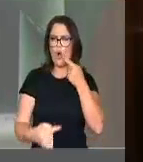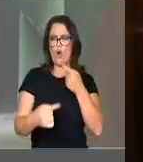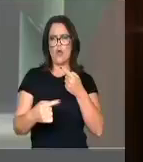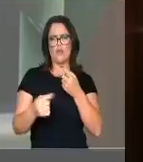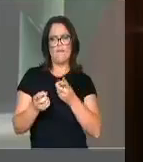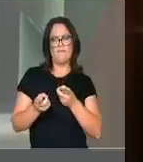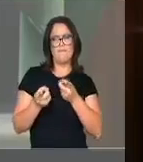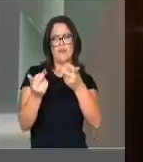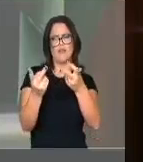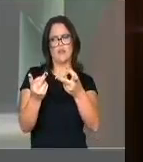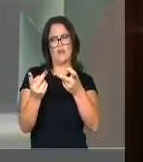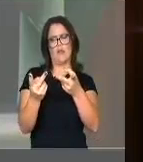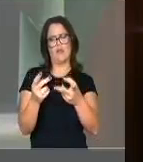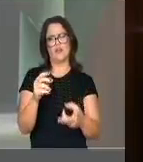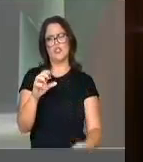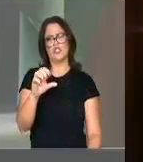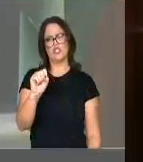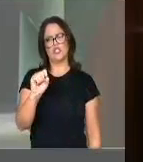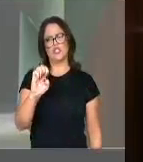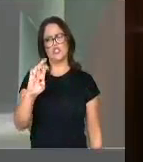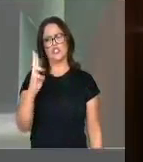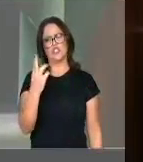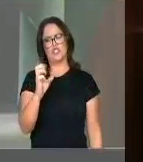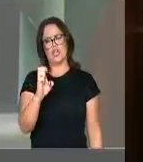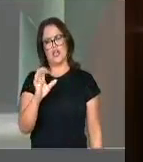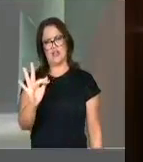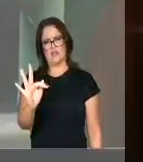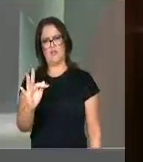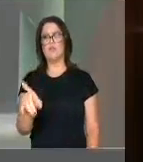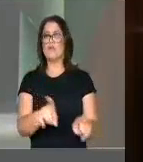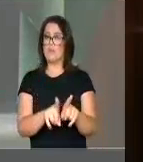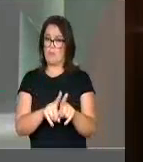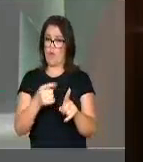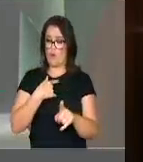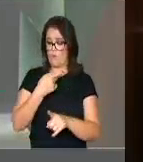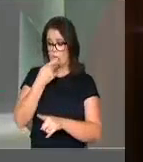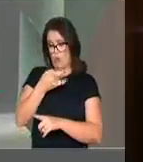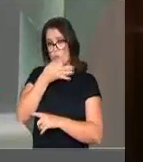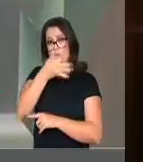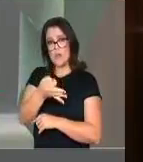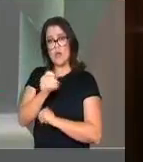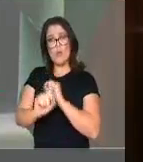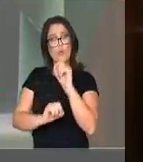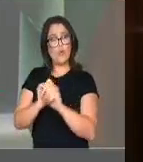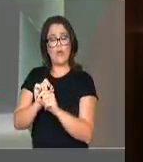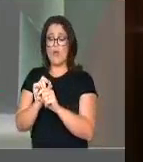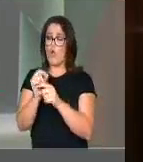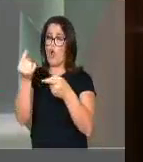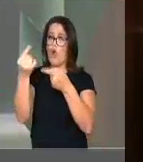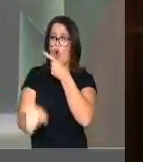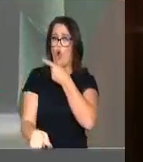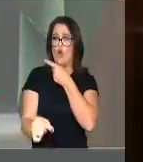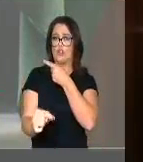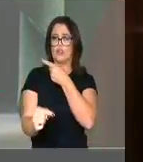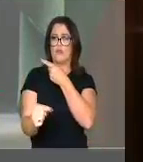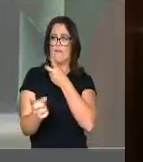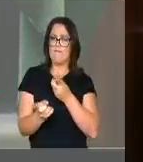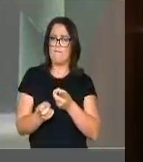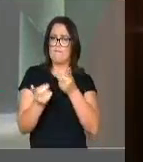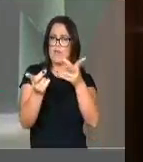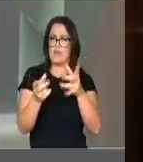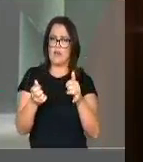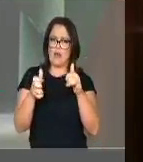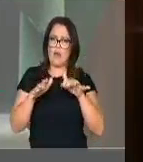privatização da Chess, também colocar a minha posição contrária à privatização de